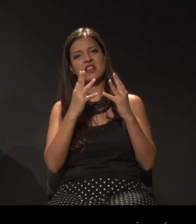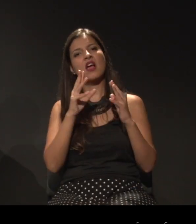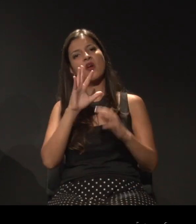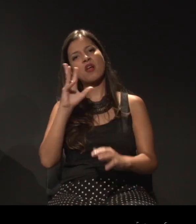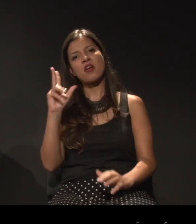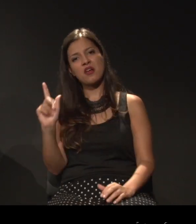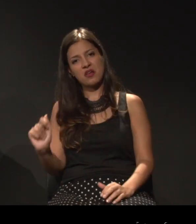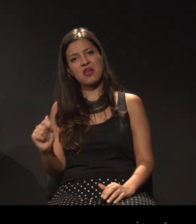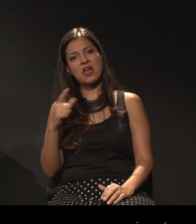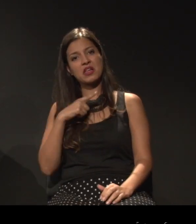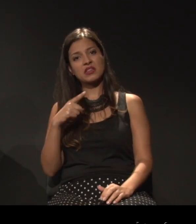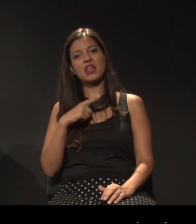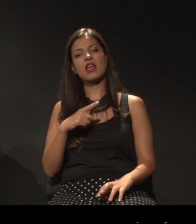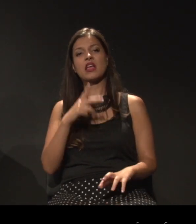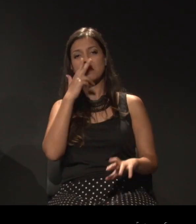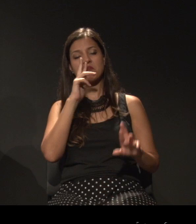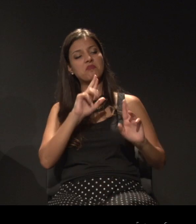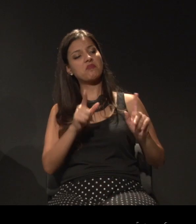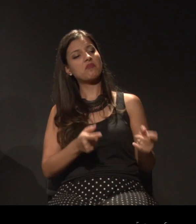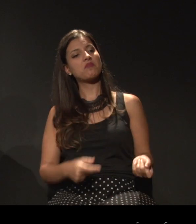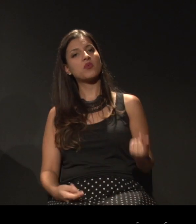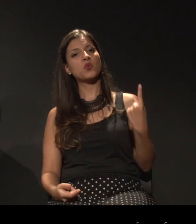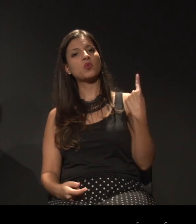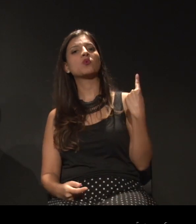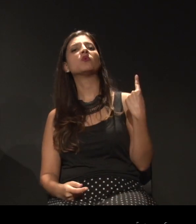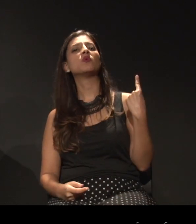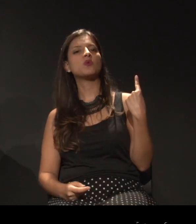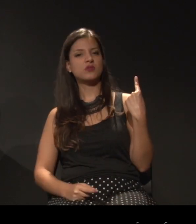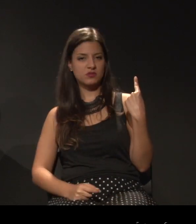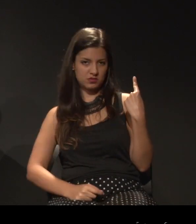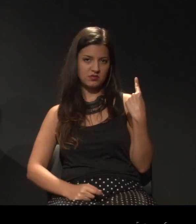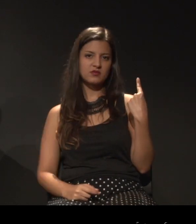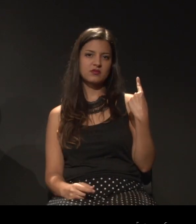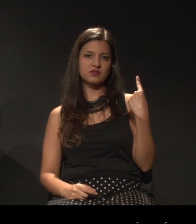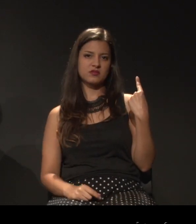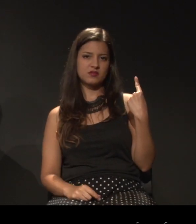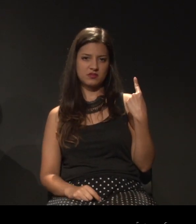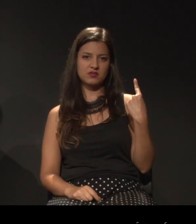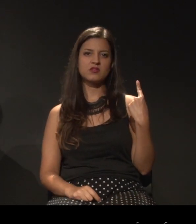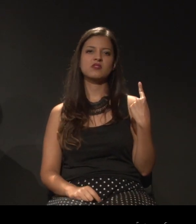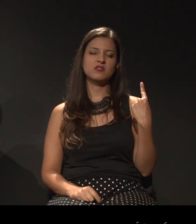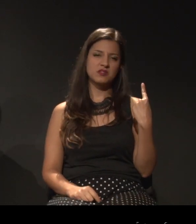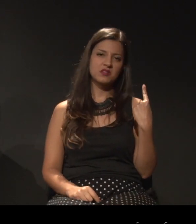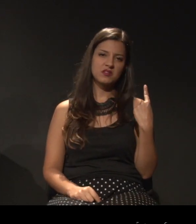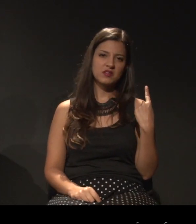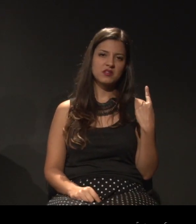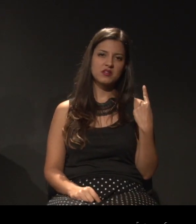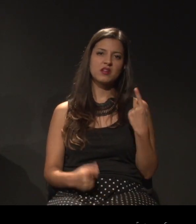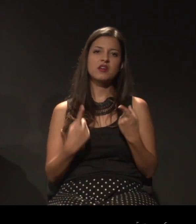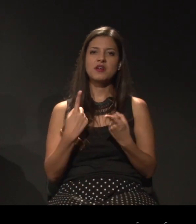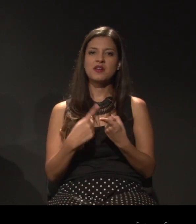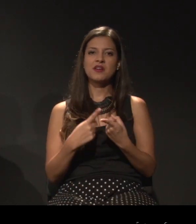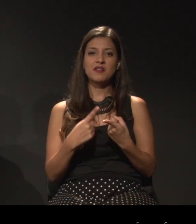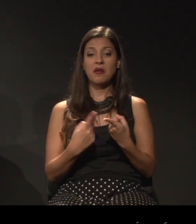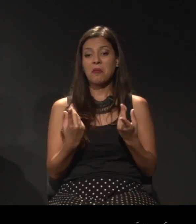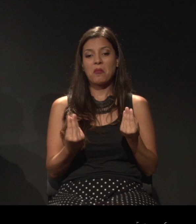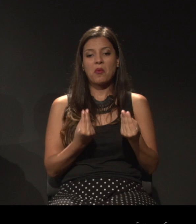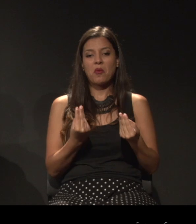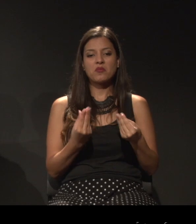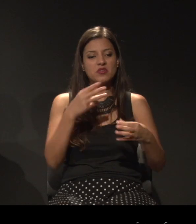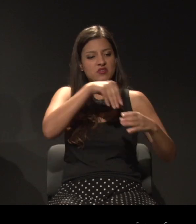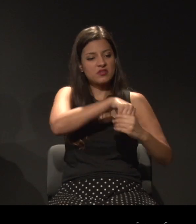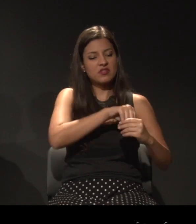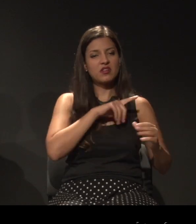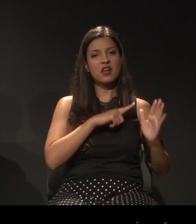o exotismo daquela dança, a revelia até da própria força artística,